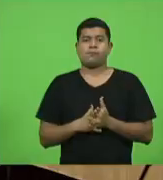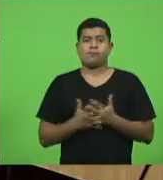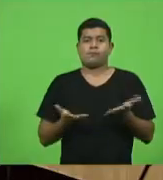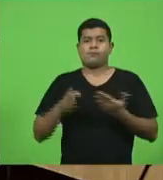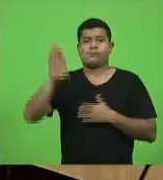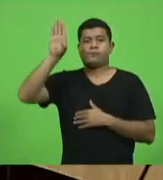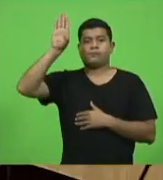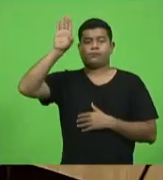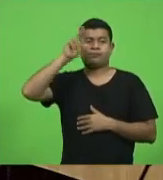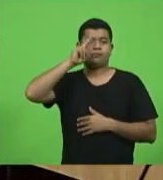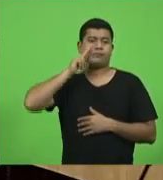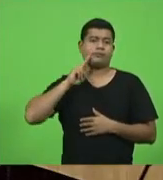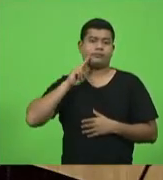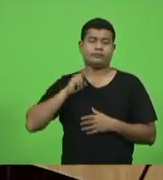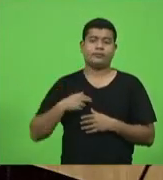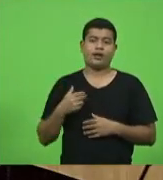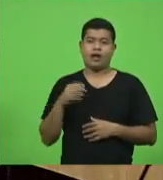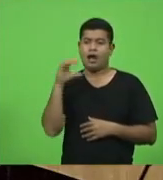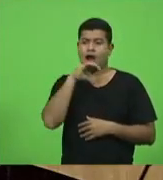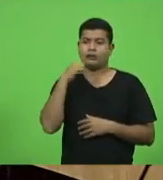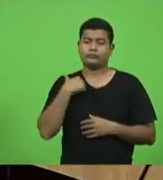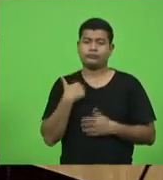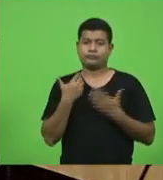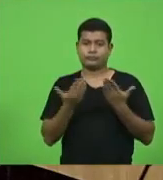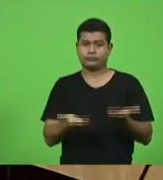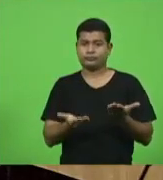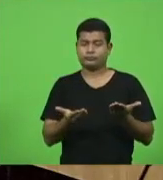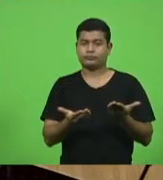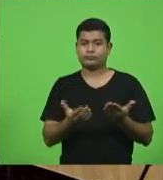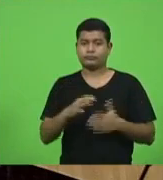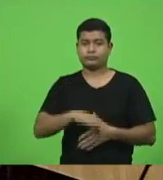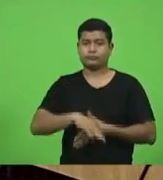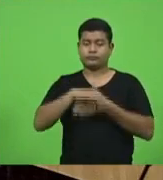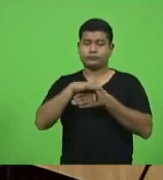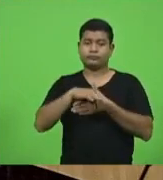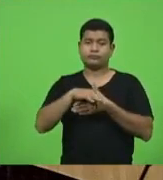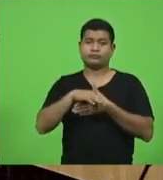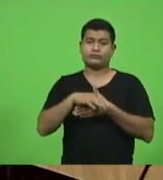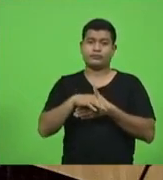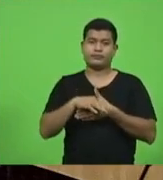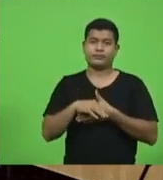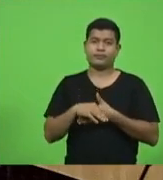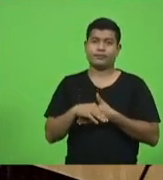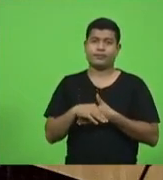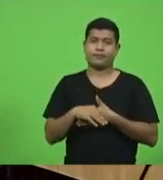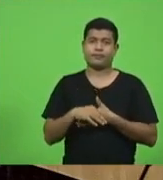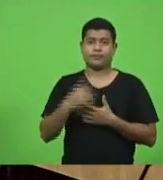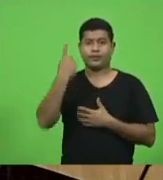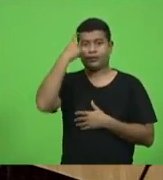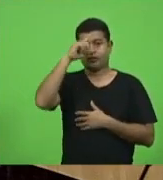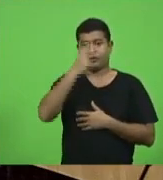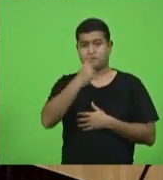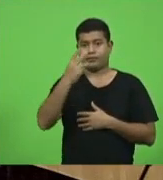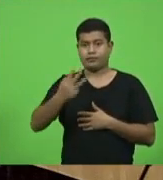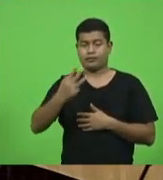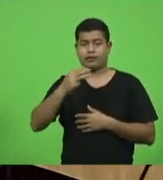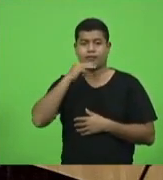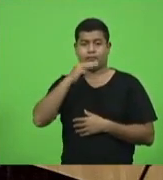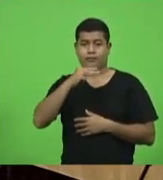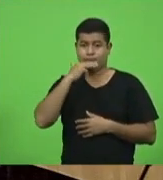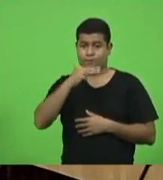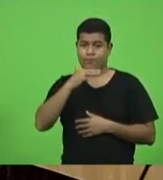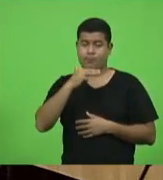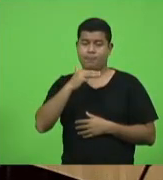só queria fazer uma manifestação a respeito da fala do líder é depois dia 23 agora de março senhor presidente